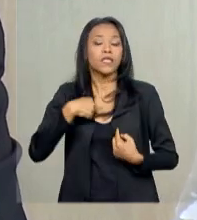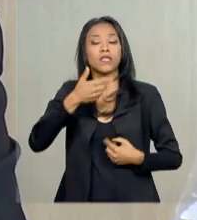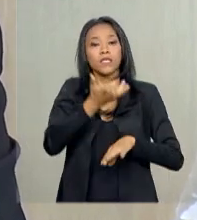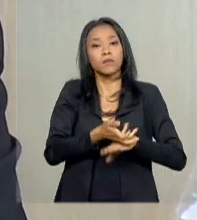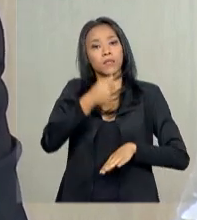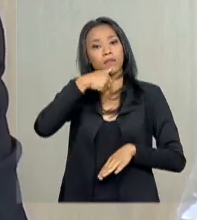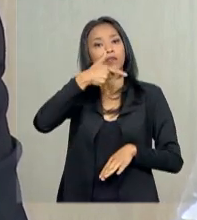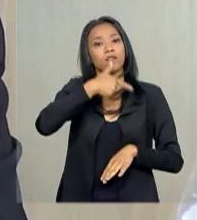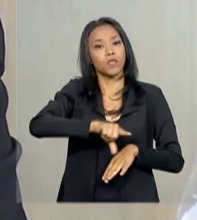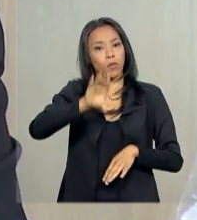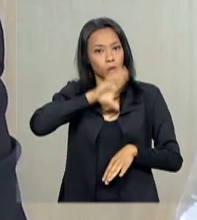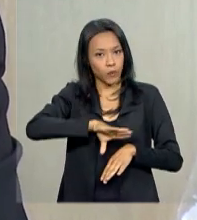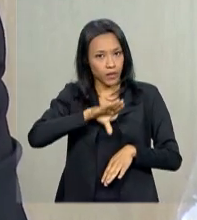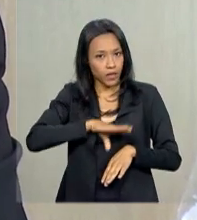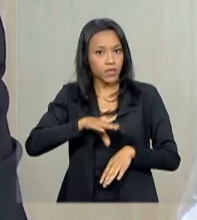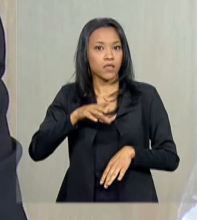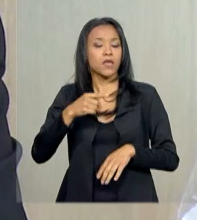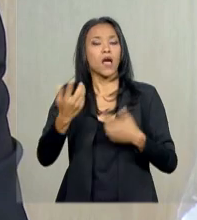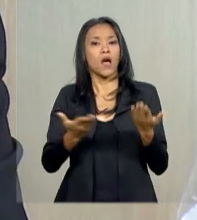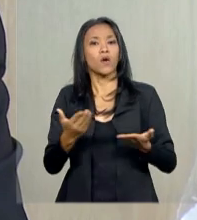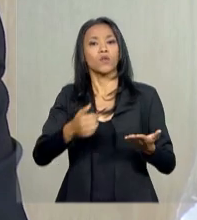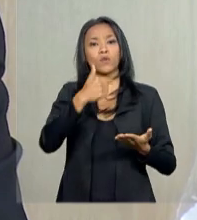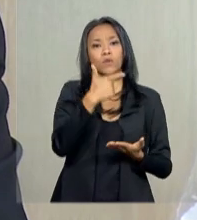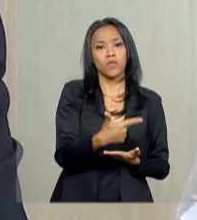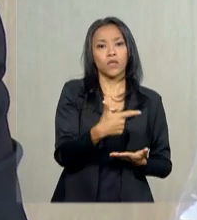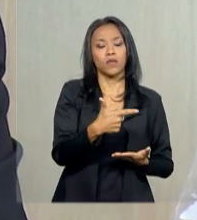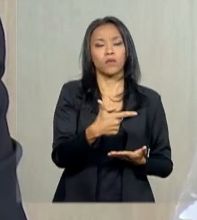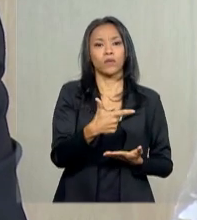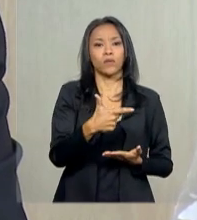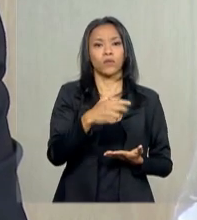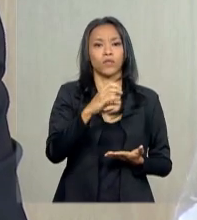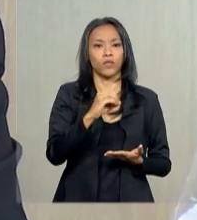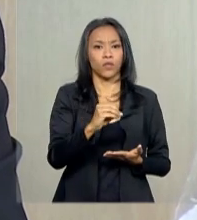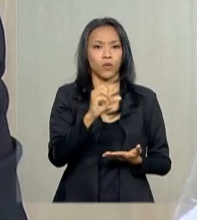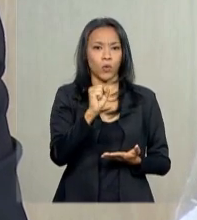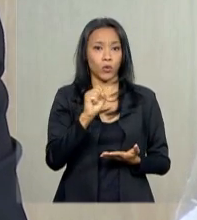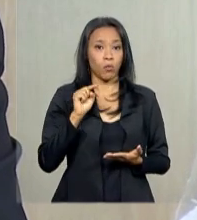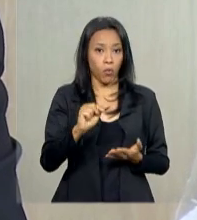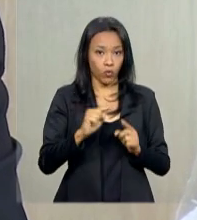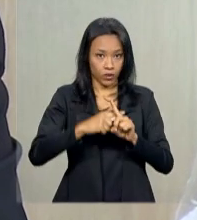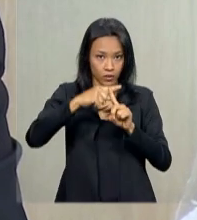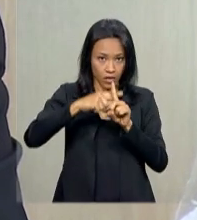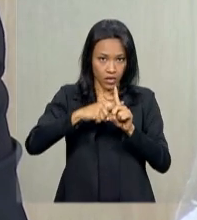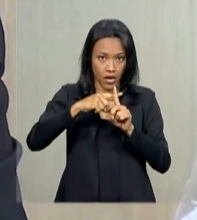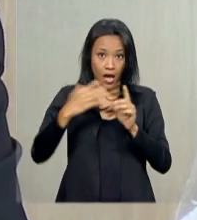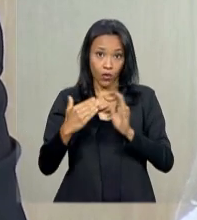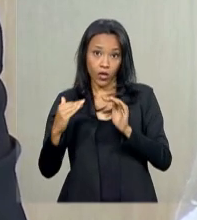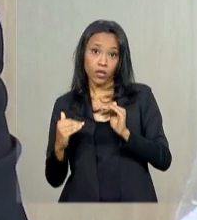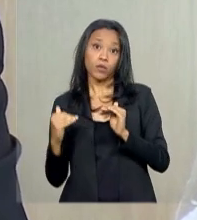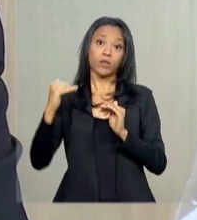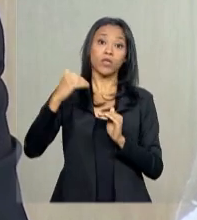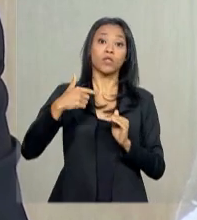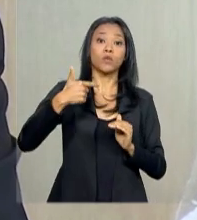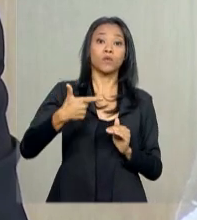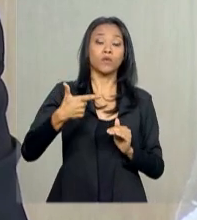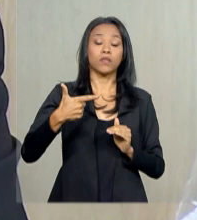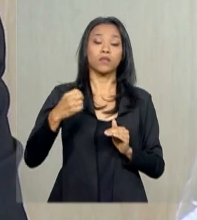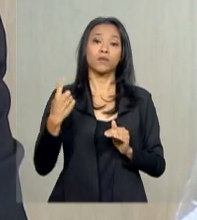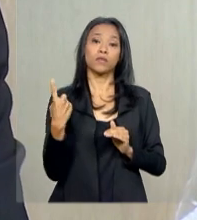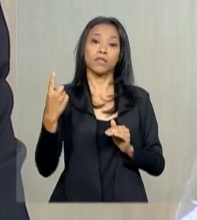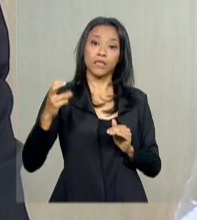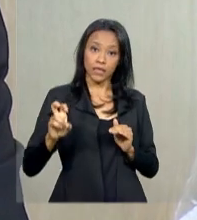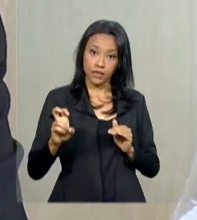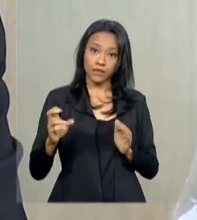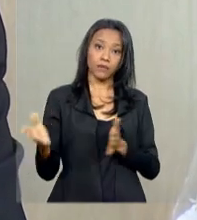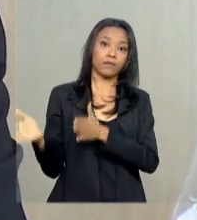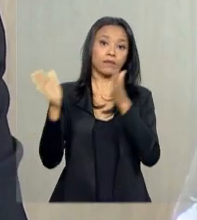portuguesa. Nós saltamos de 208 pontos na escala para 215. No